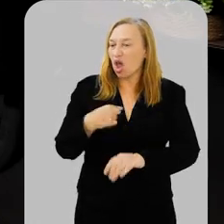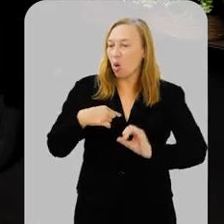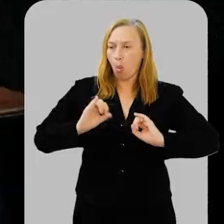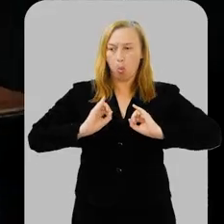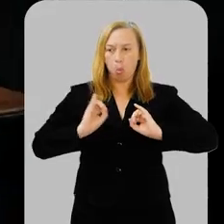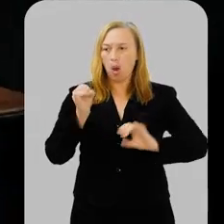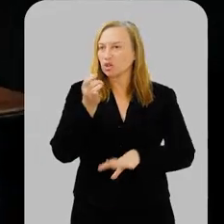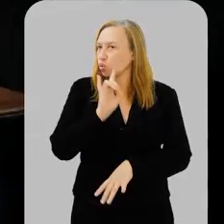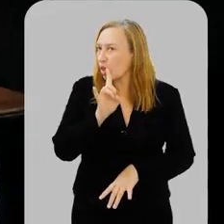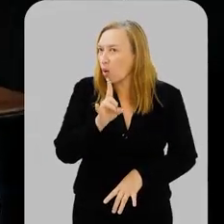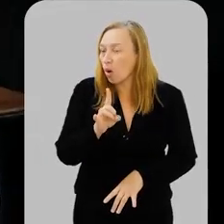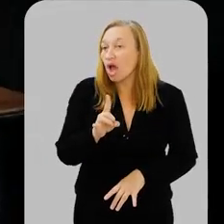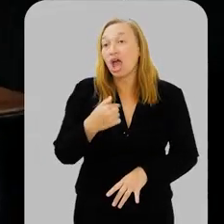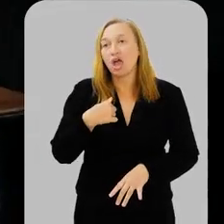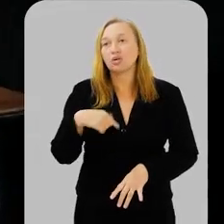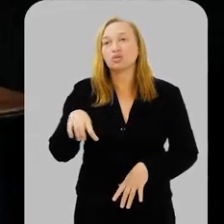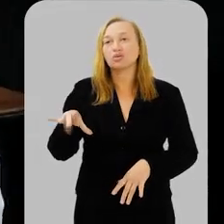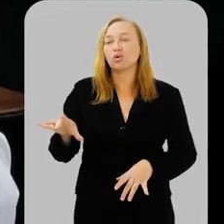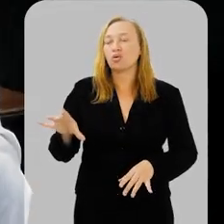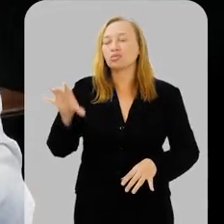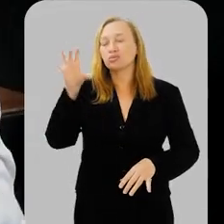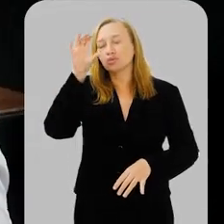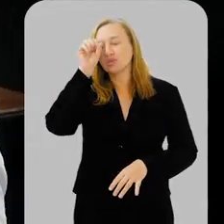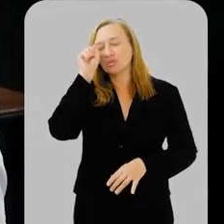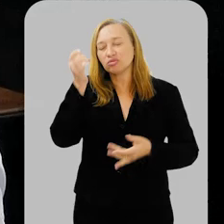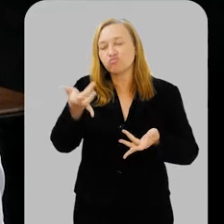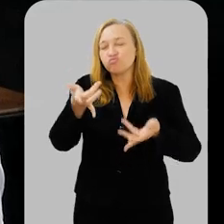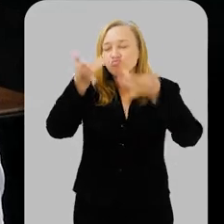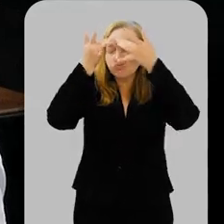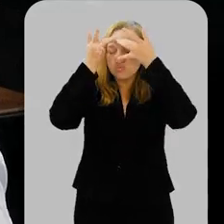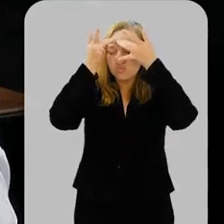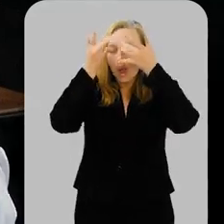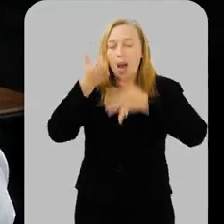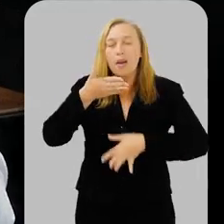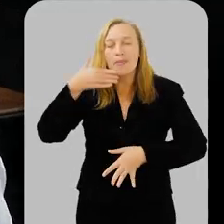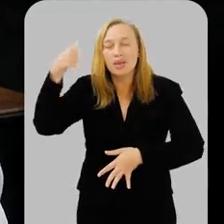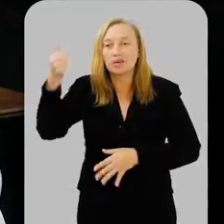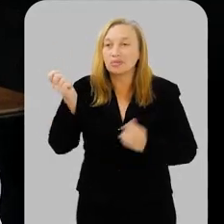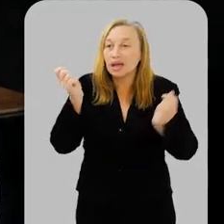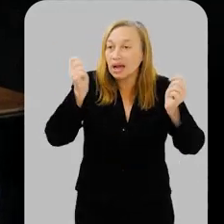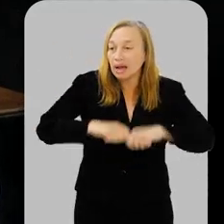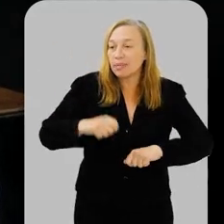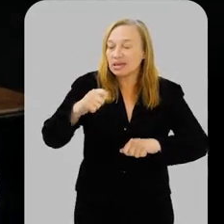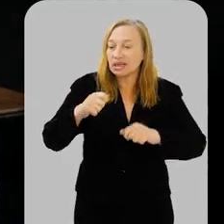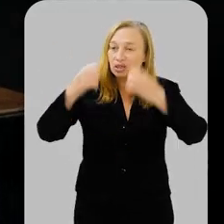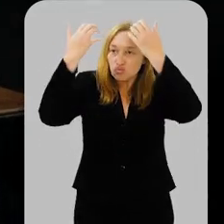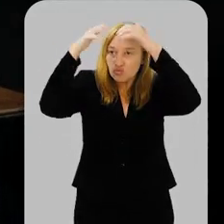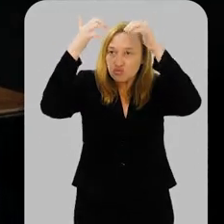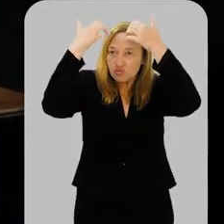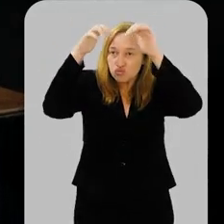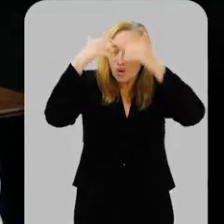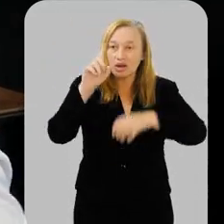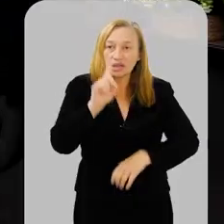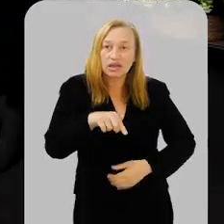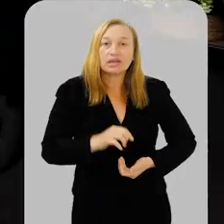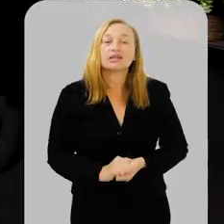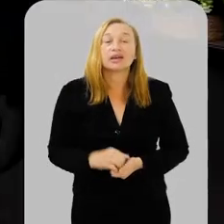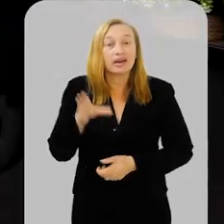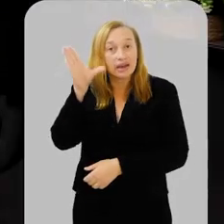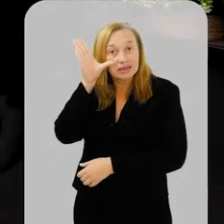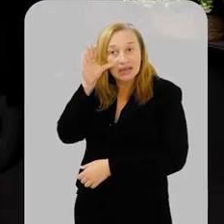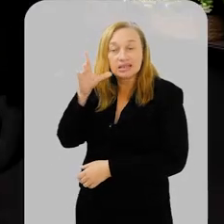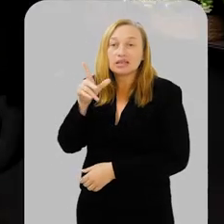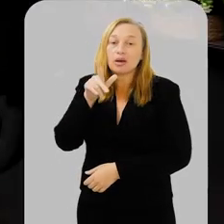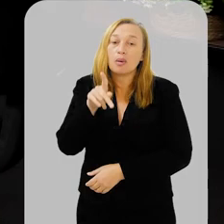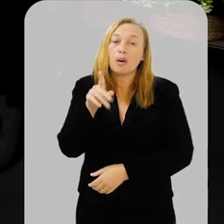que eu estou à toa, é um tempo que eu estou fixando o meu conhecimento, que eu estou melhorando minha capacidade cognitiva, É